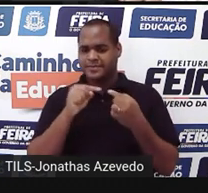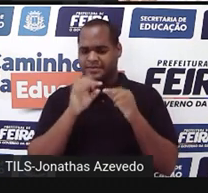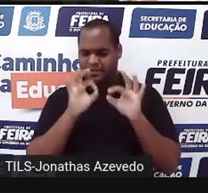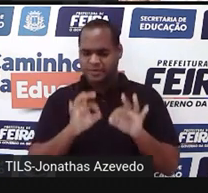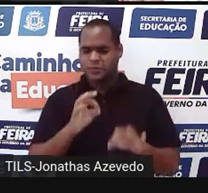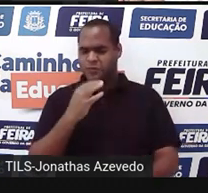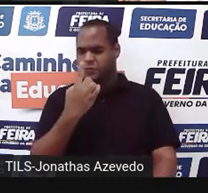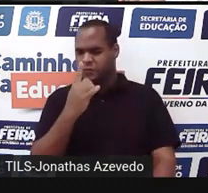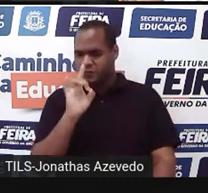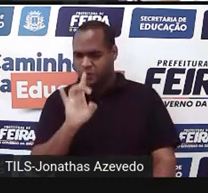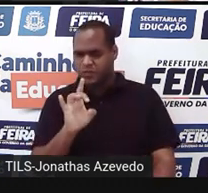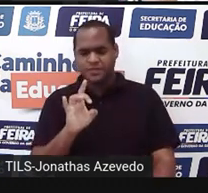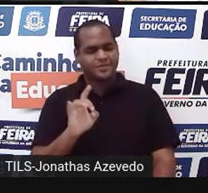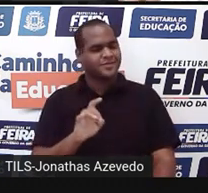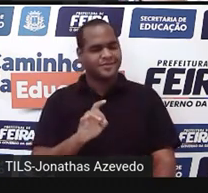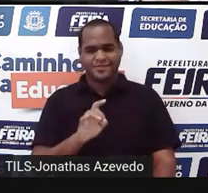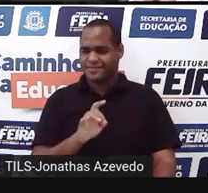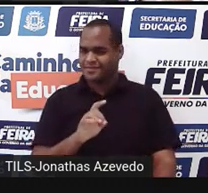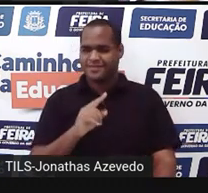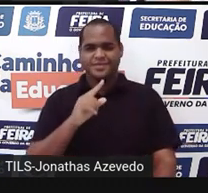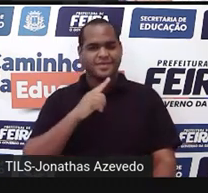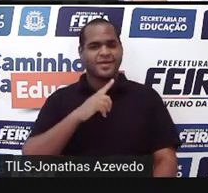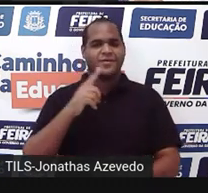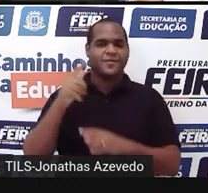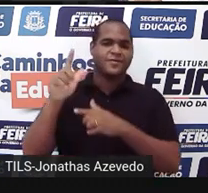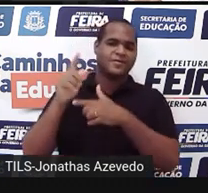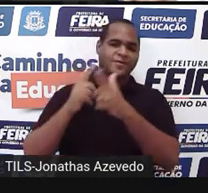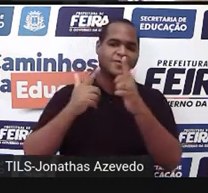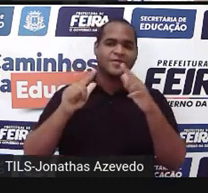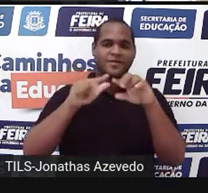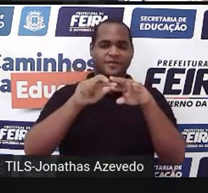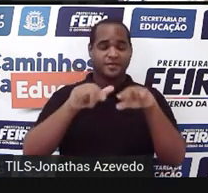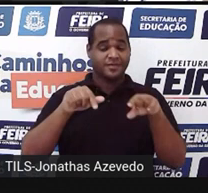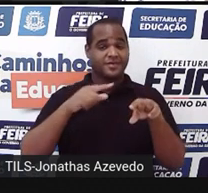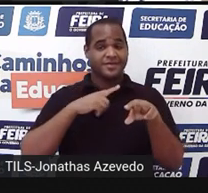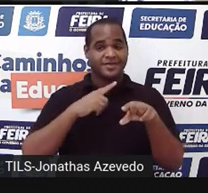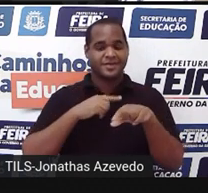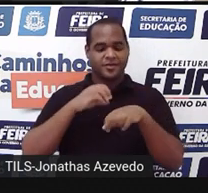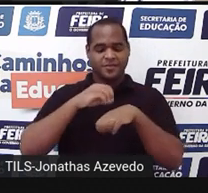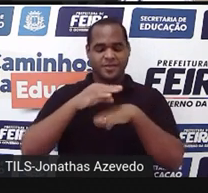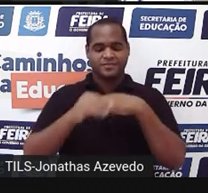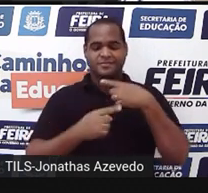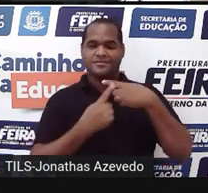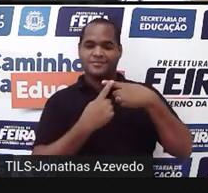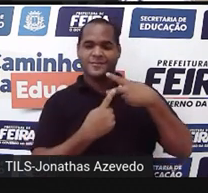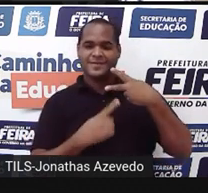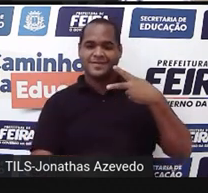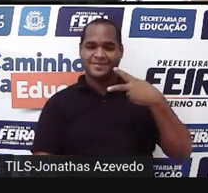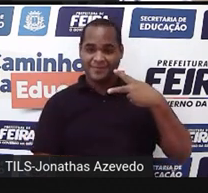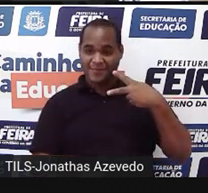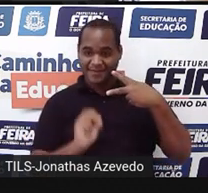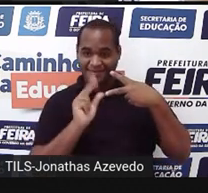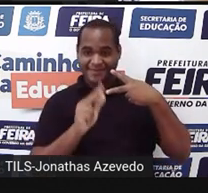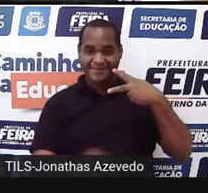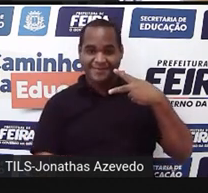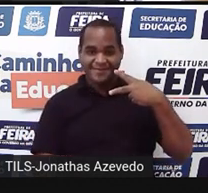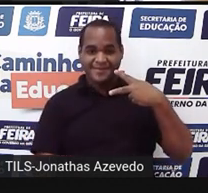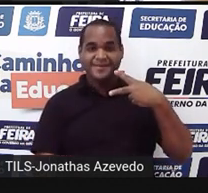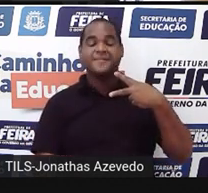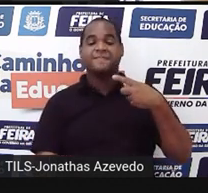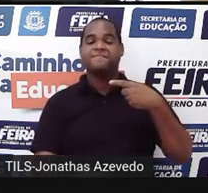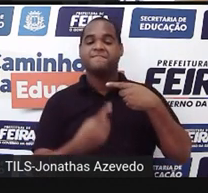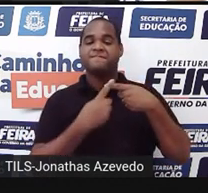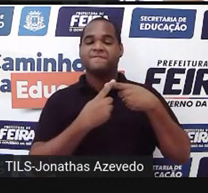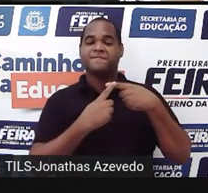só. Existem algumas maneiras de fazer isso. Eu vou trazer duas formas. Beleza? Então, a